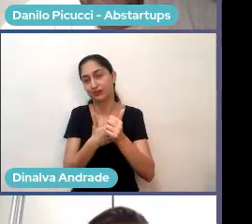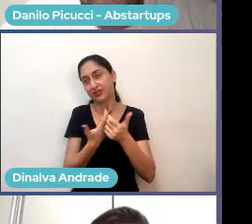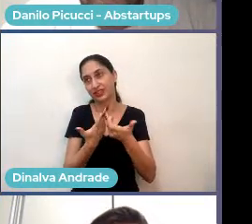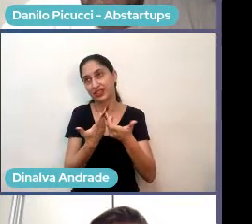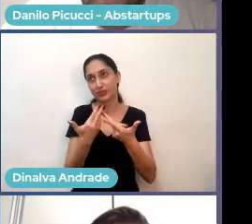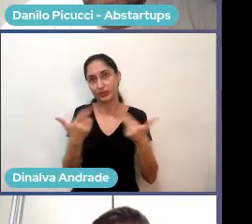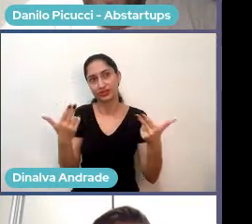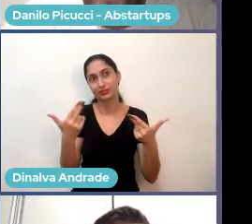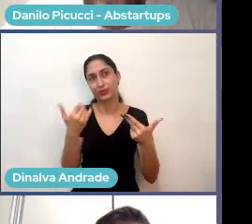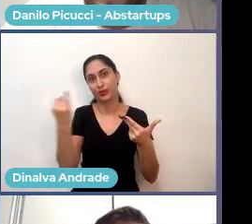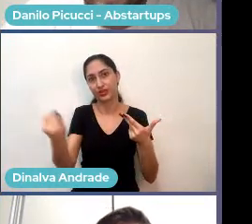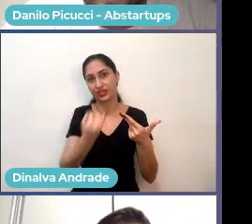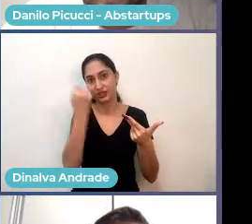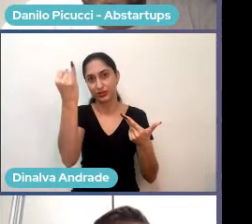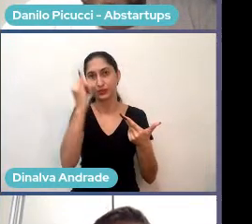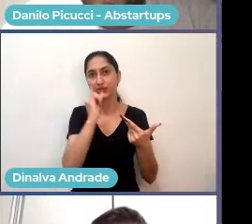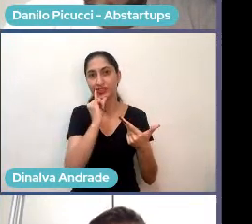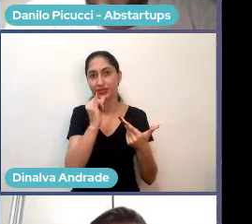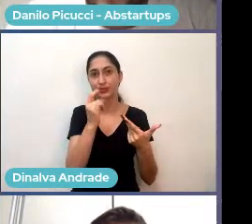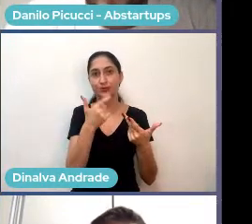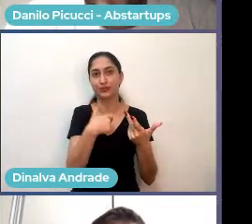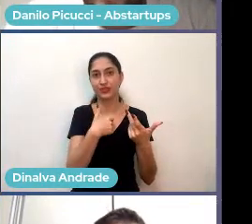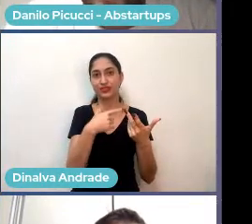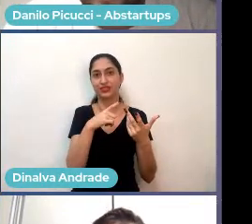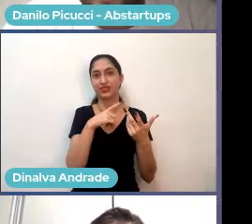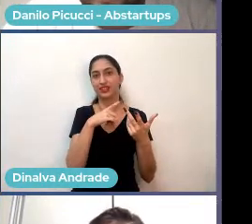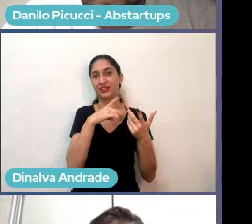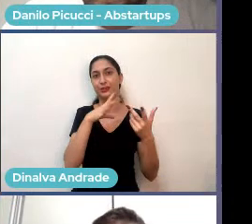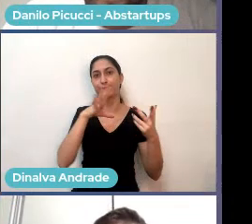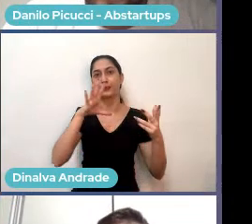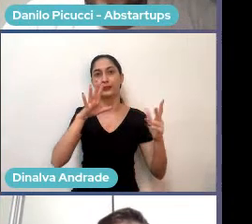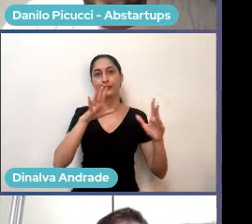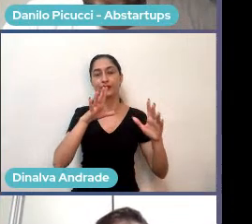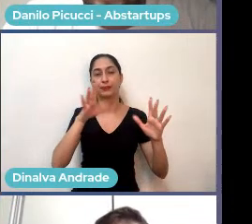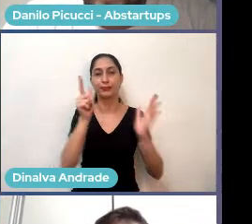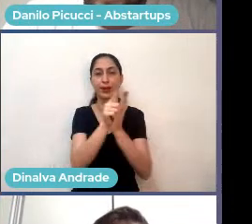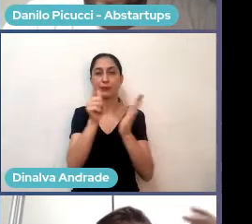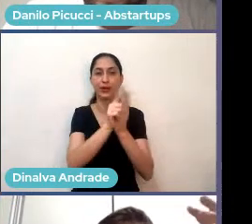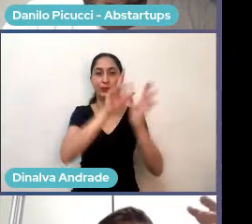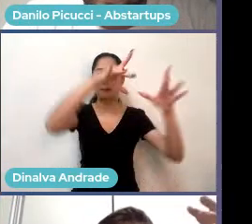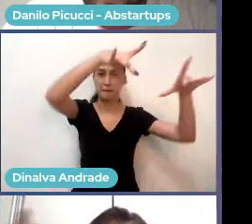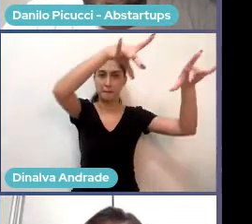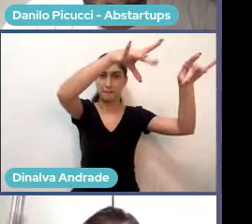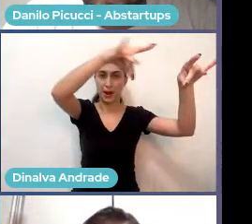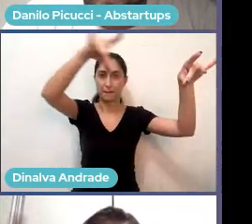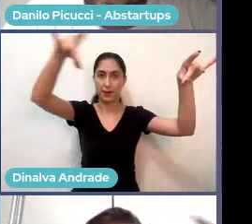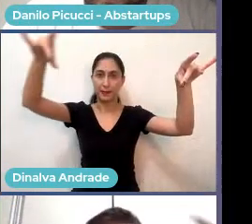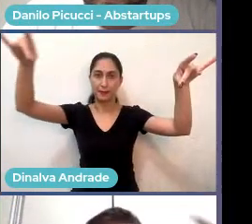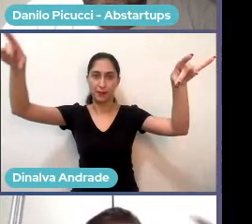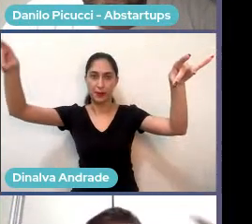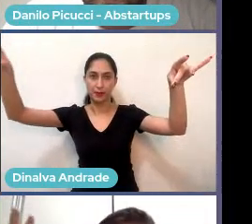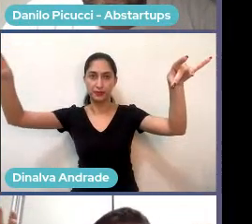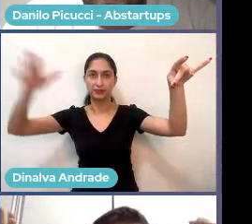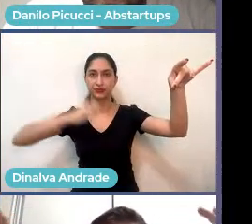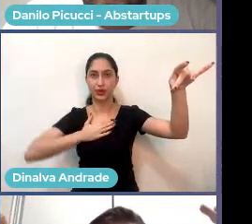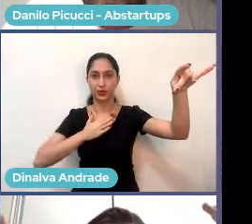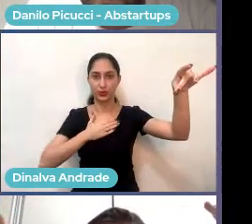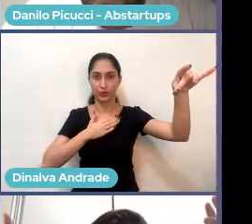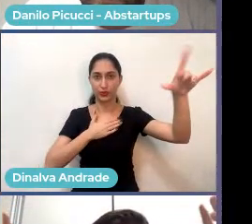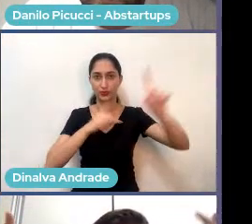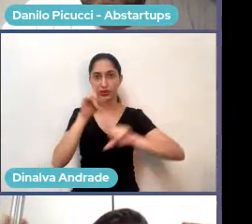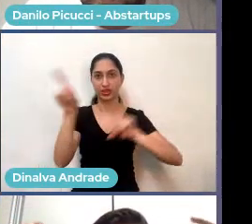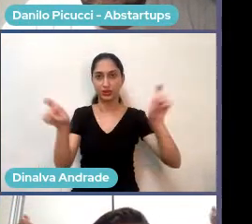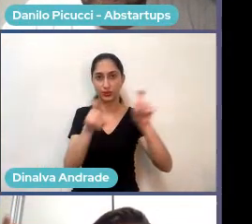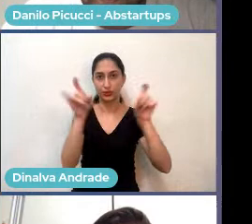é porque eu não sei se eu consigo baixar, eu tenho vários post-its com lados no meu computador. Cada cor do post-it é a respeito de um negócio